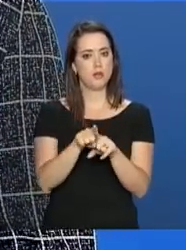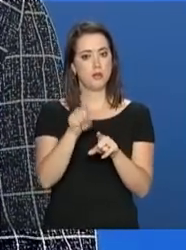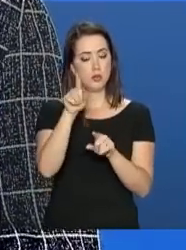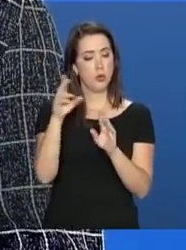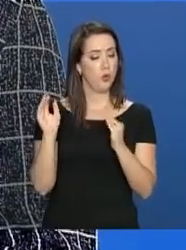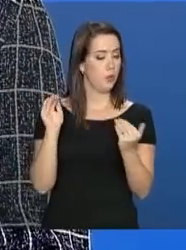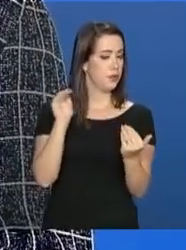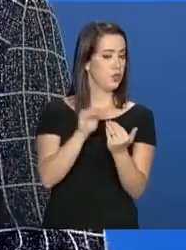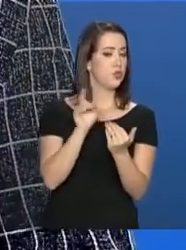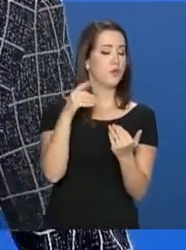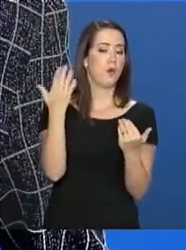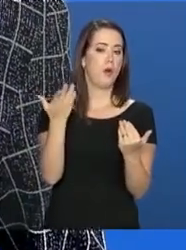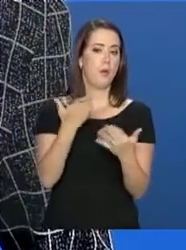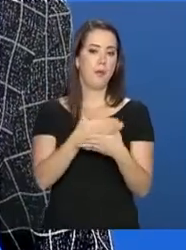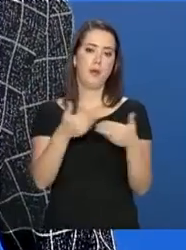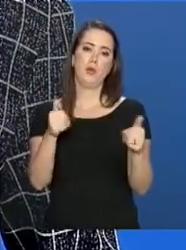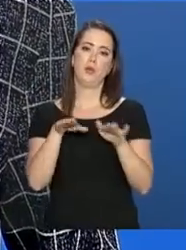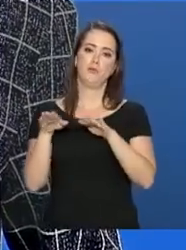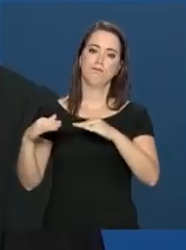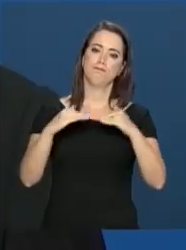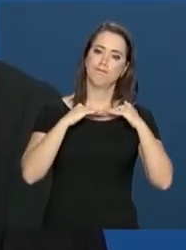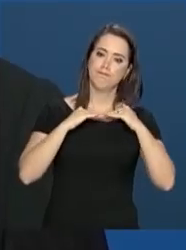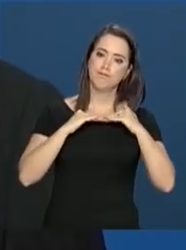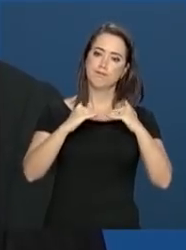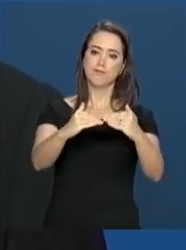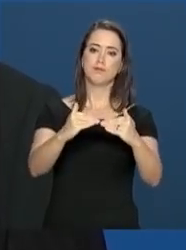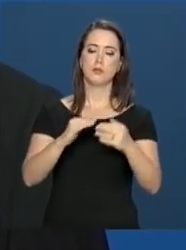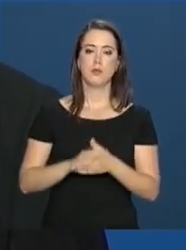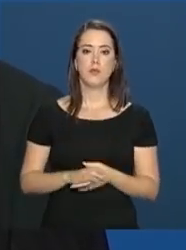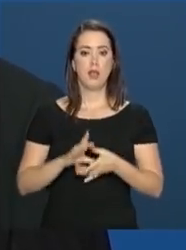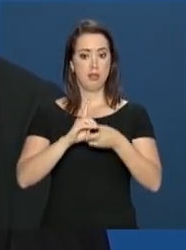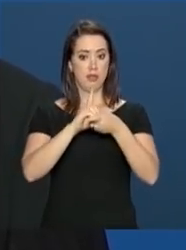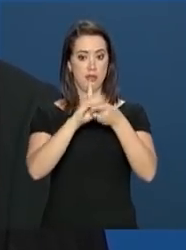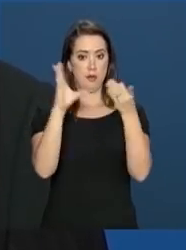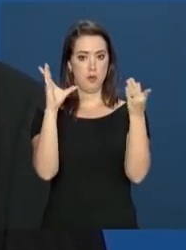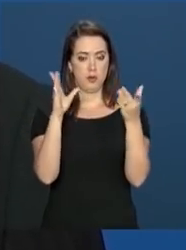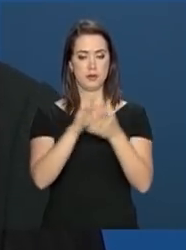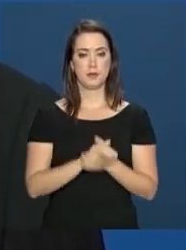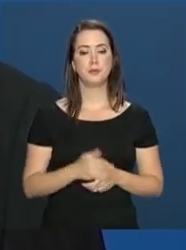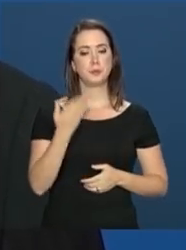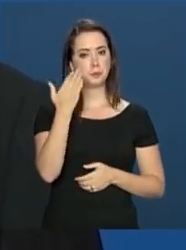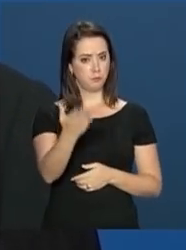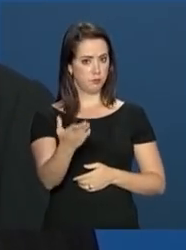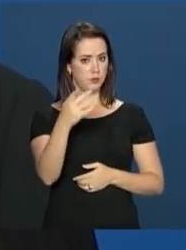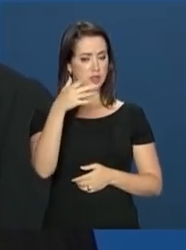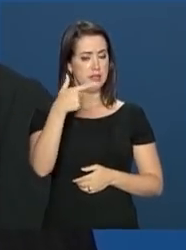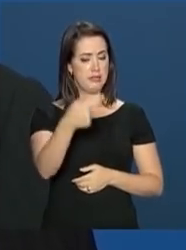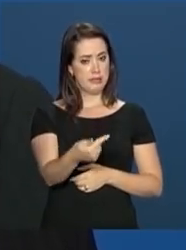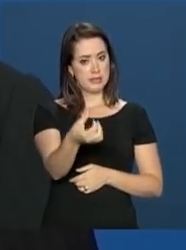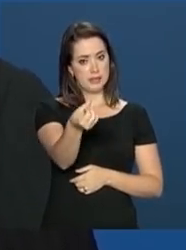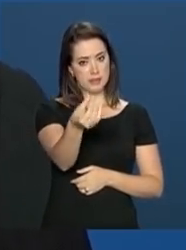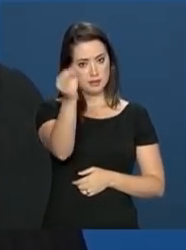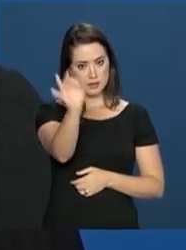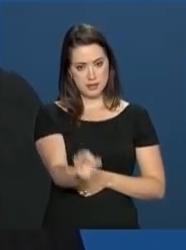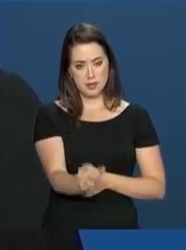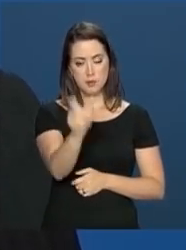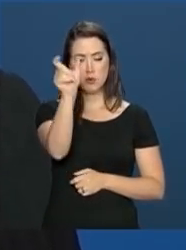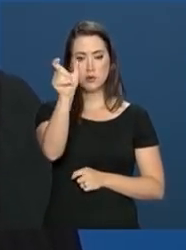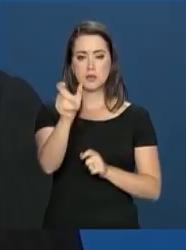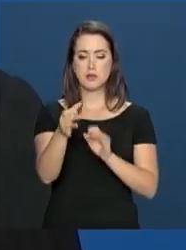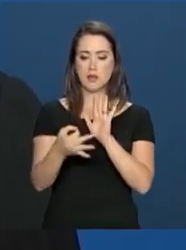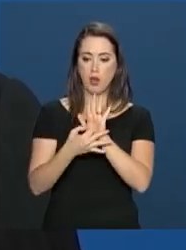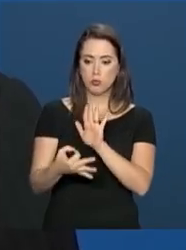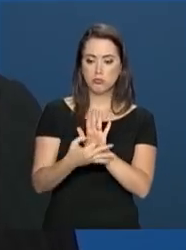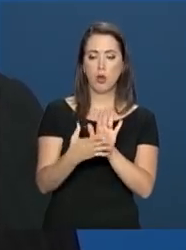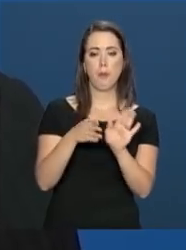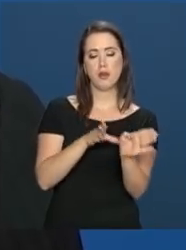objetivo de aprimorar a democracia. Segundo o ministro da Casa Civil, 76% das sugestões